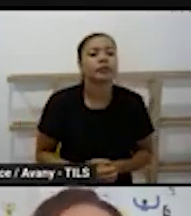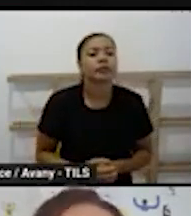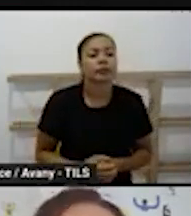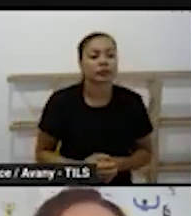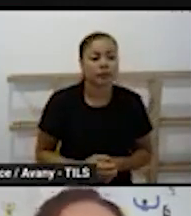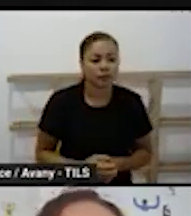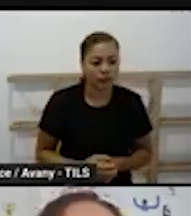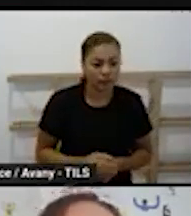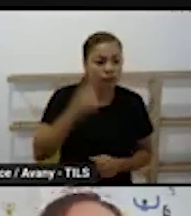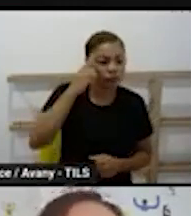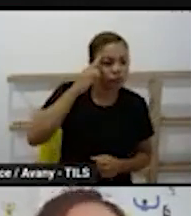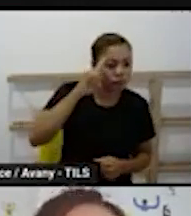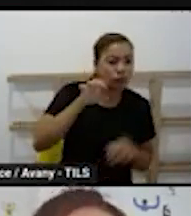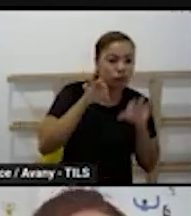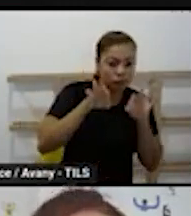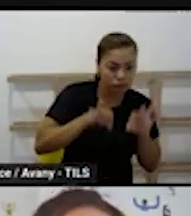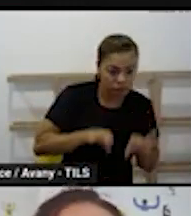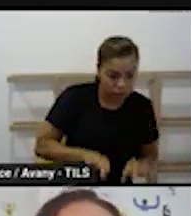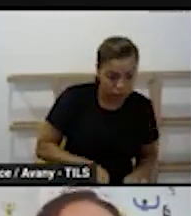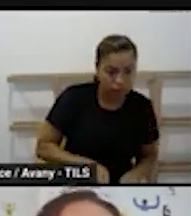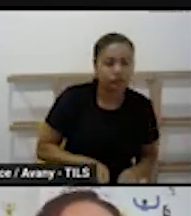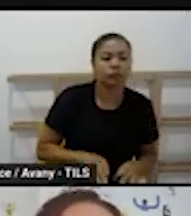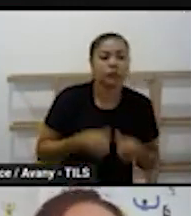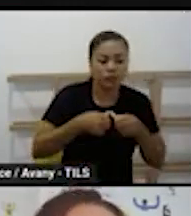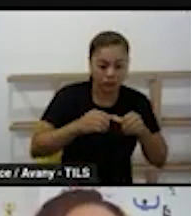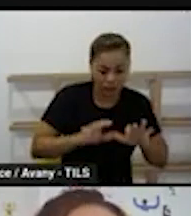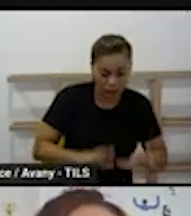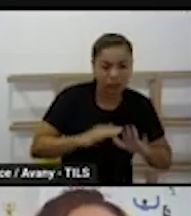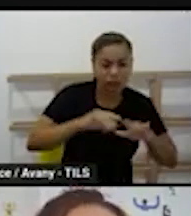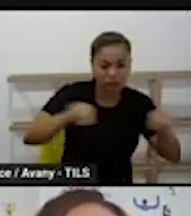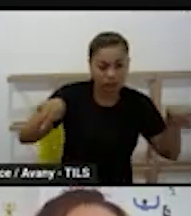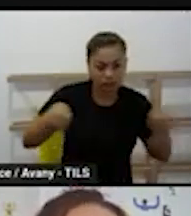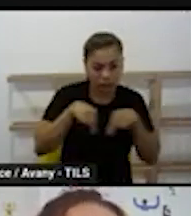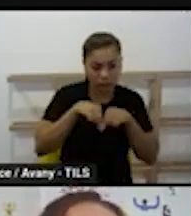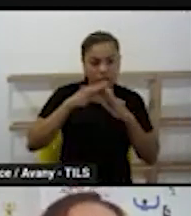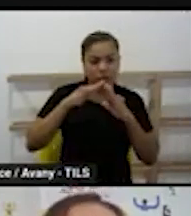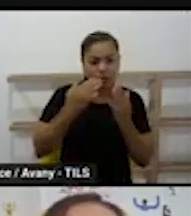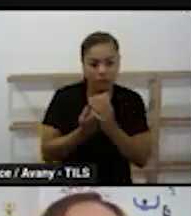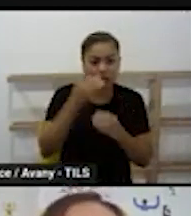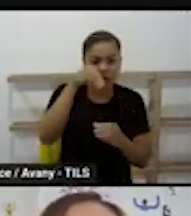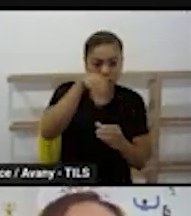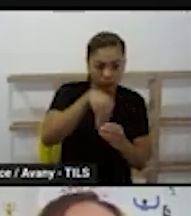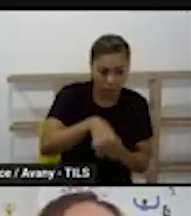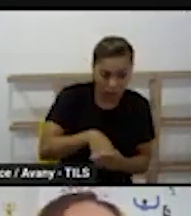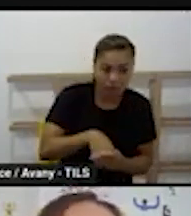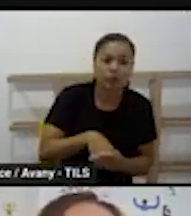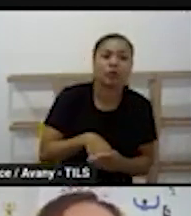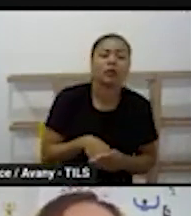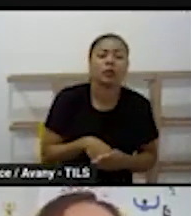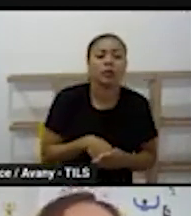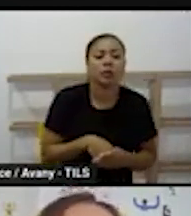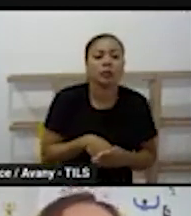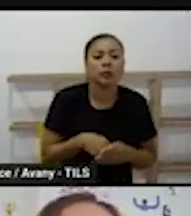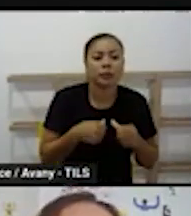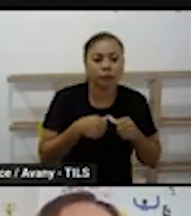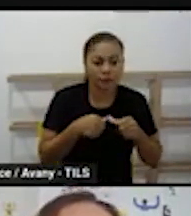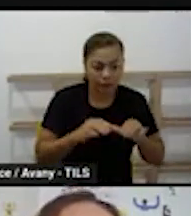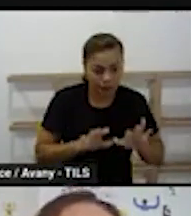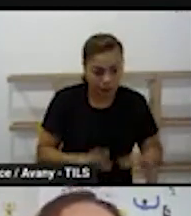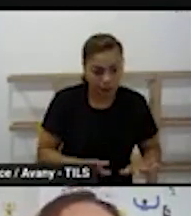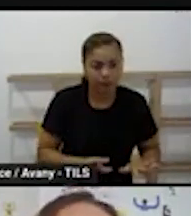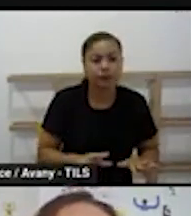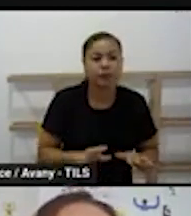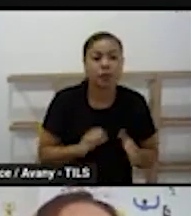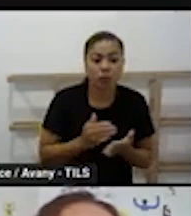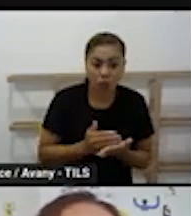tá com a jornada integral mas com a educação de tempo integral também então aqui a gente começa e aí a gente